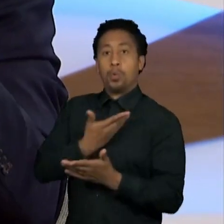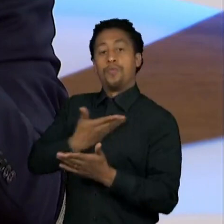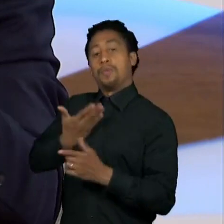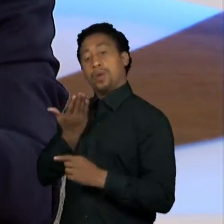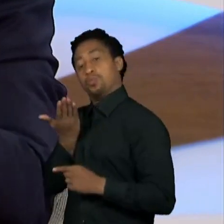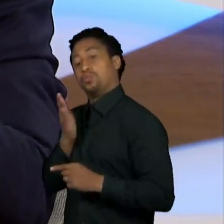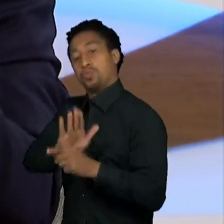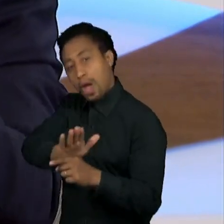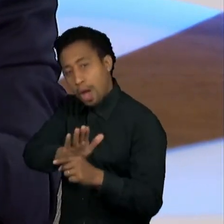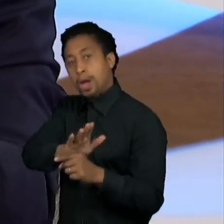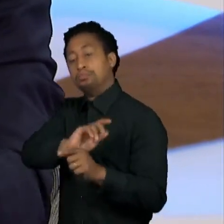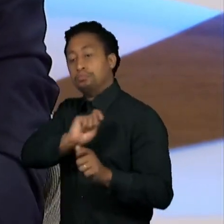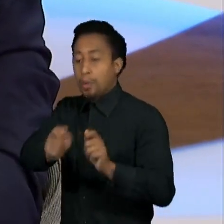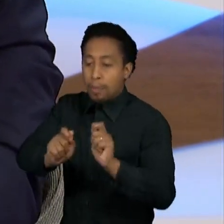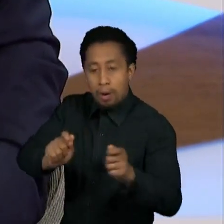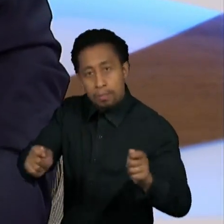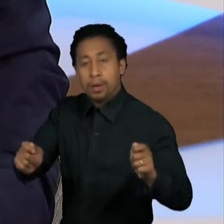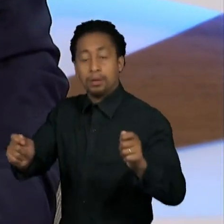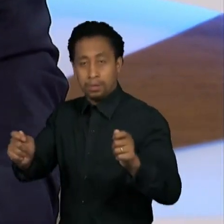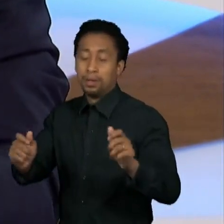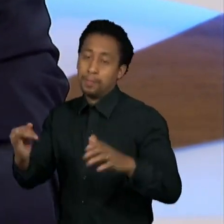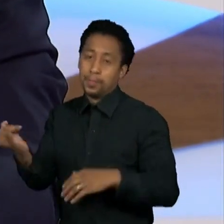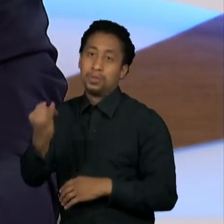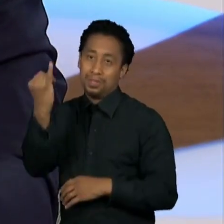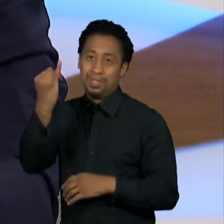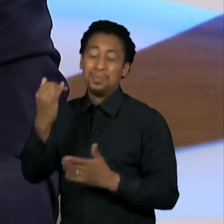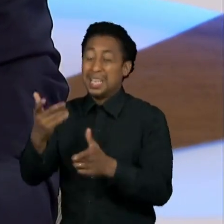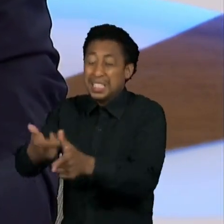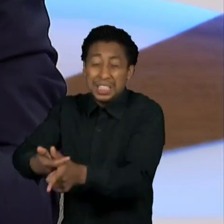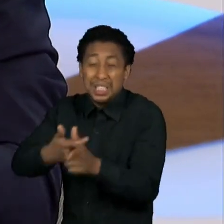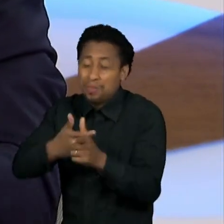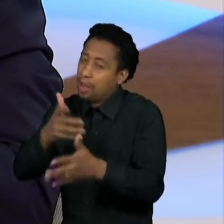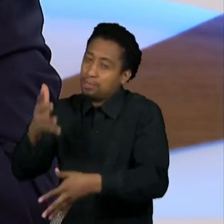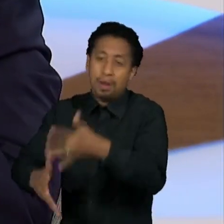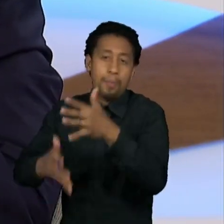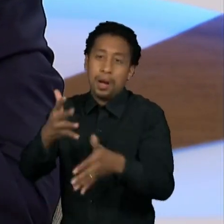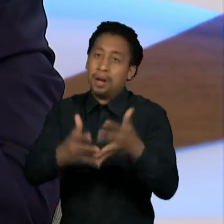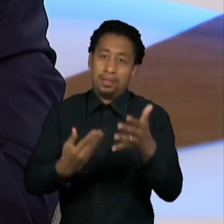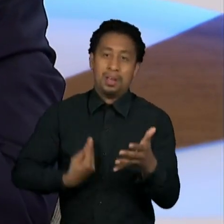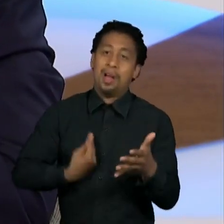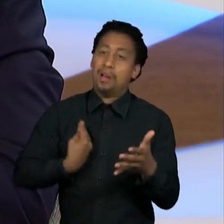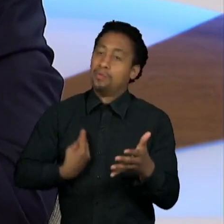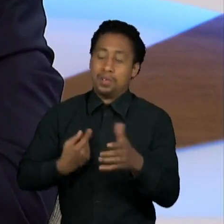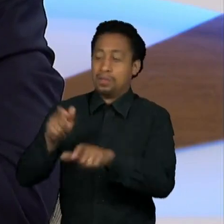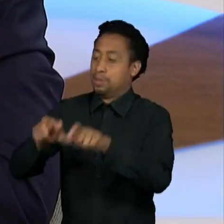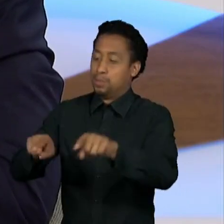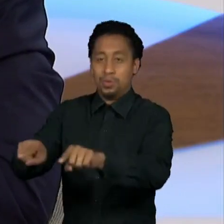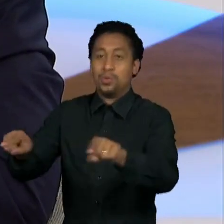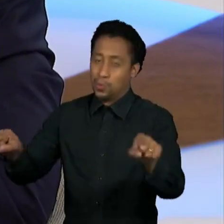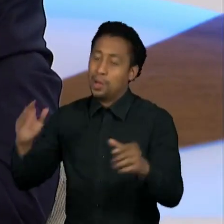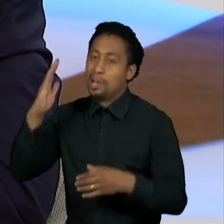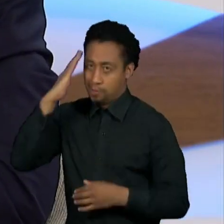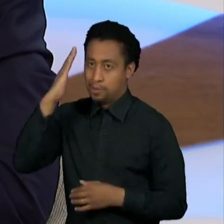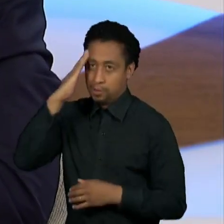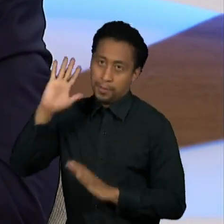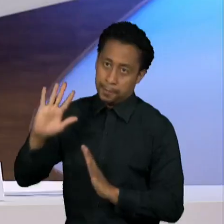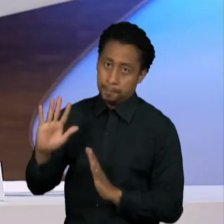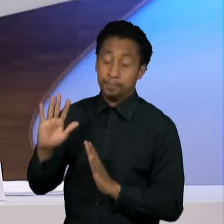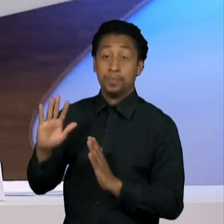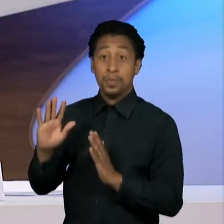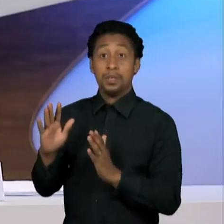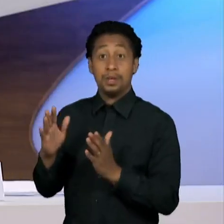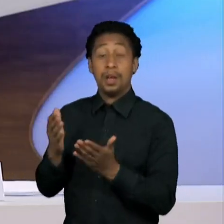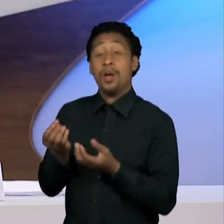pessoa que não é bancarizada, não faz parte, e isso não é bom, isso é muito ruim. Quando a gente olhou os dados, a gente tem um pedaço muito grande desse crédito,